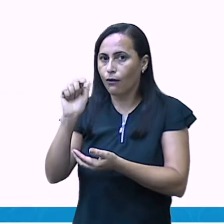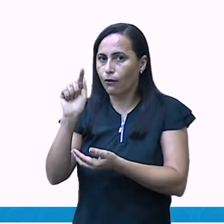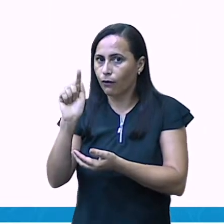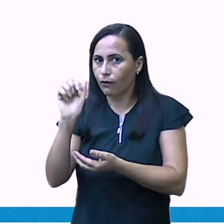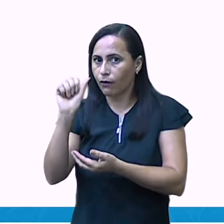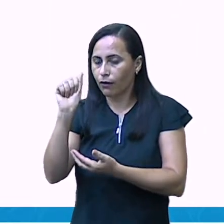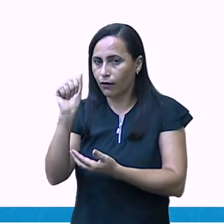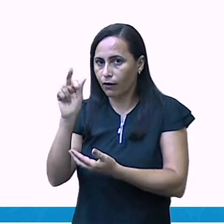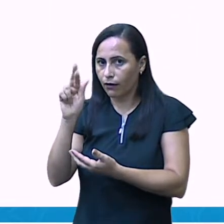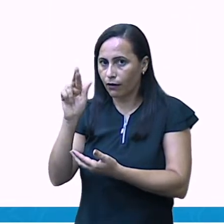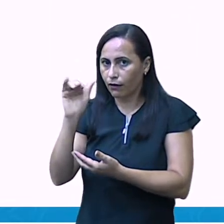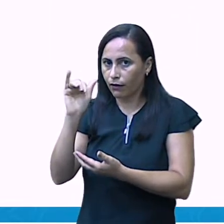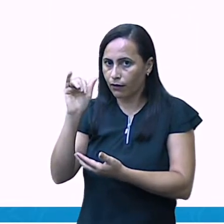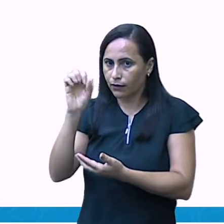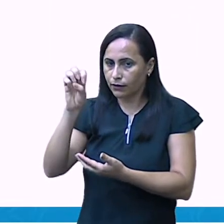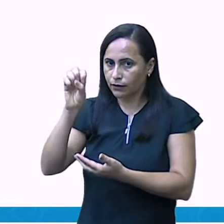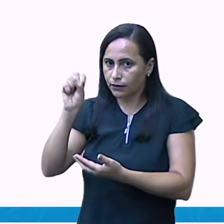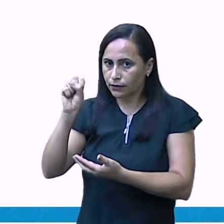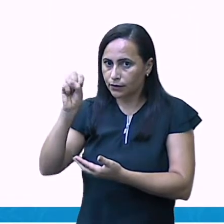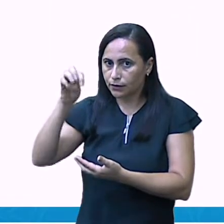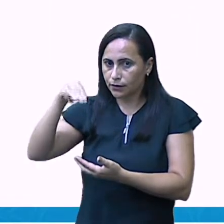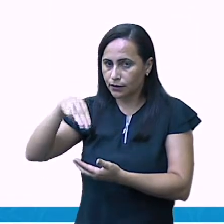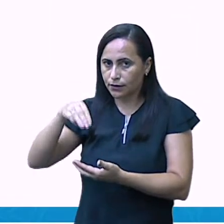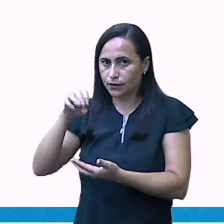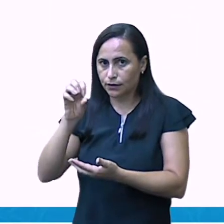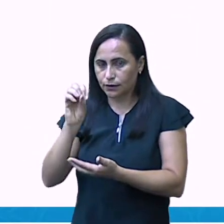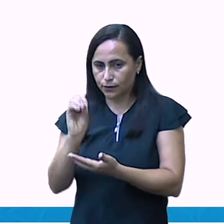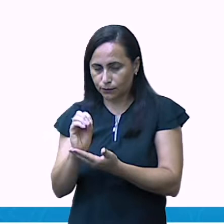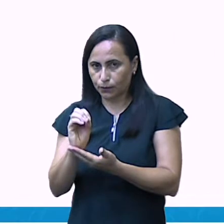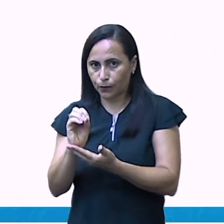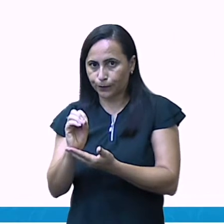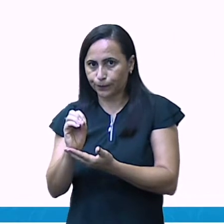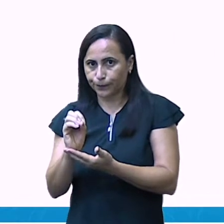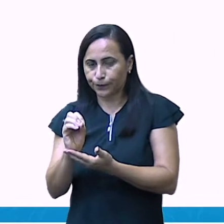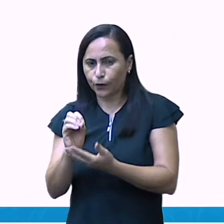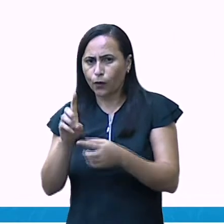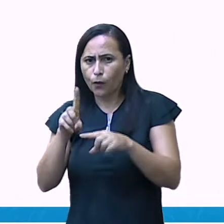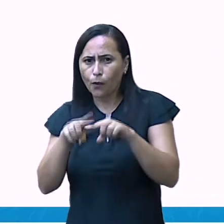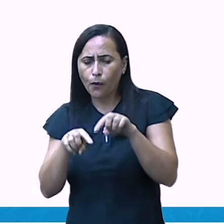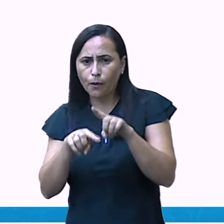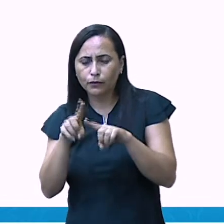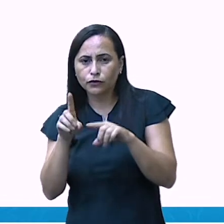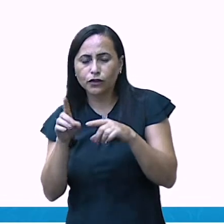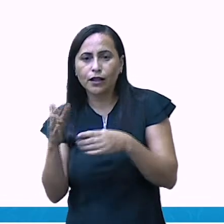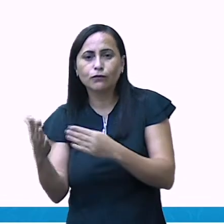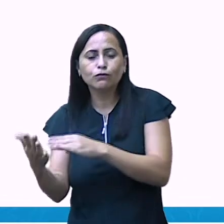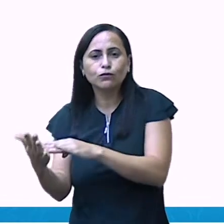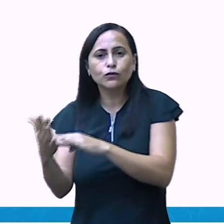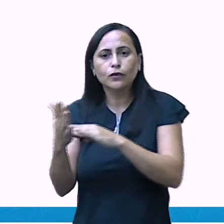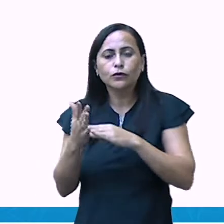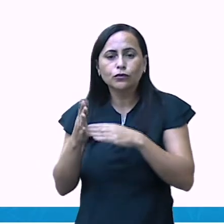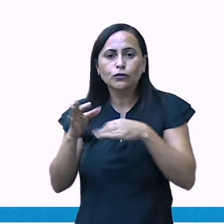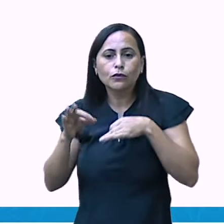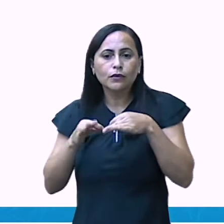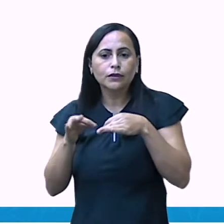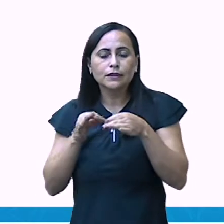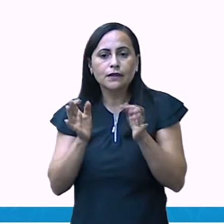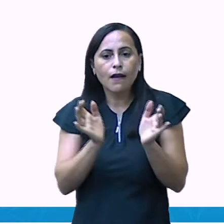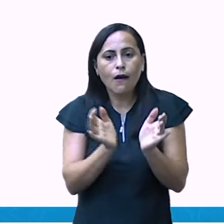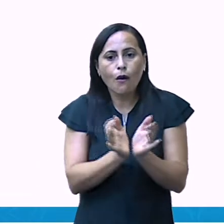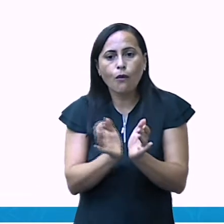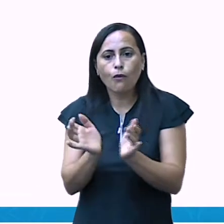valor. O material dourado nos ajuda a organizar esta posição de cada número.